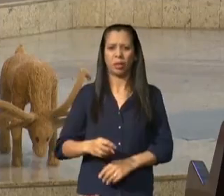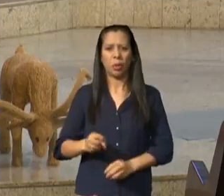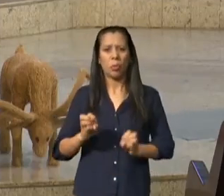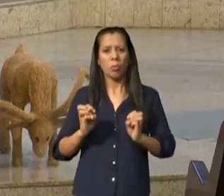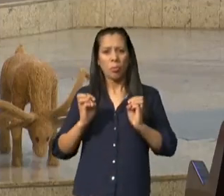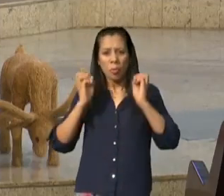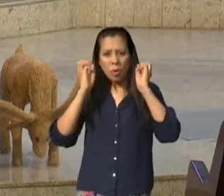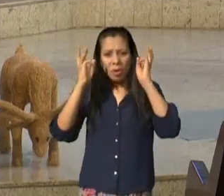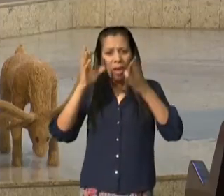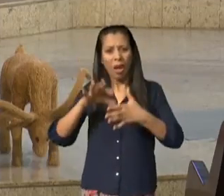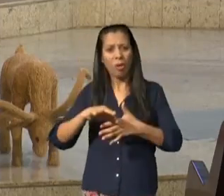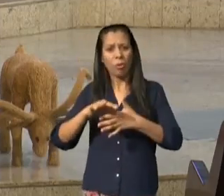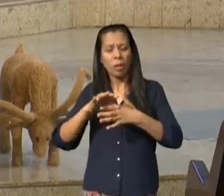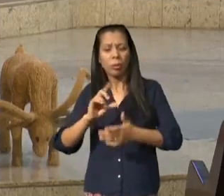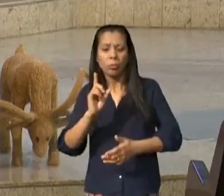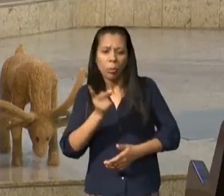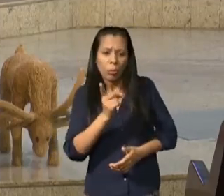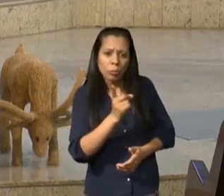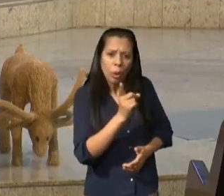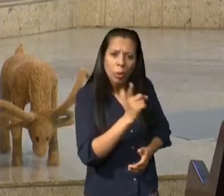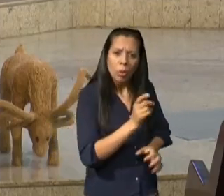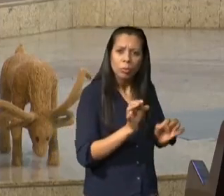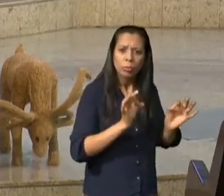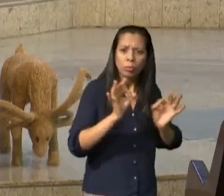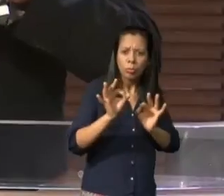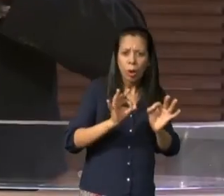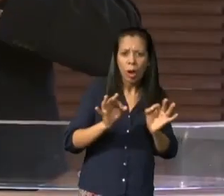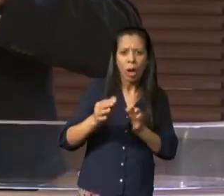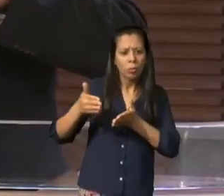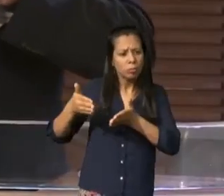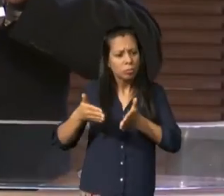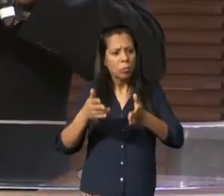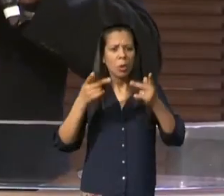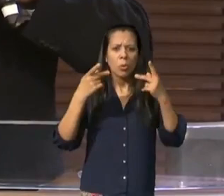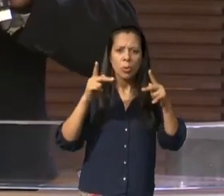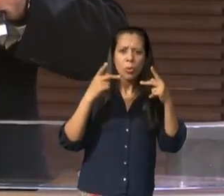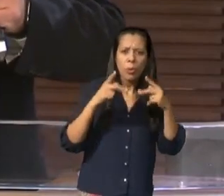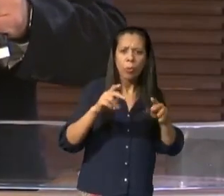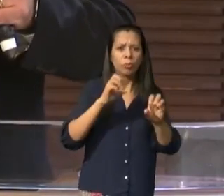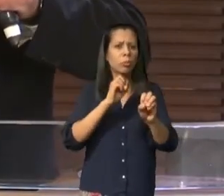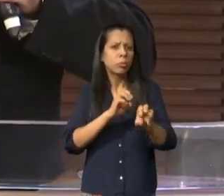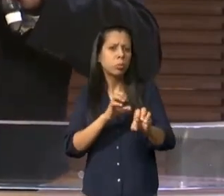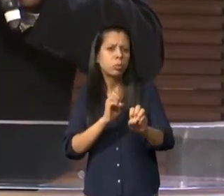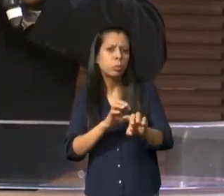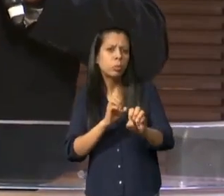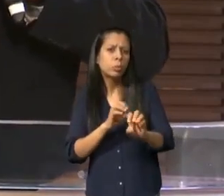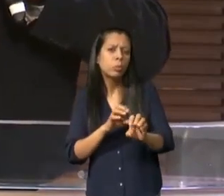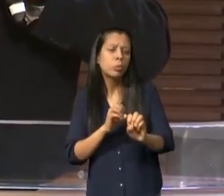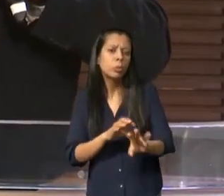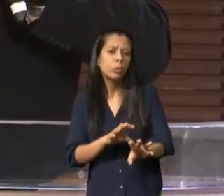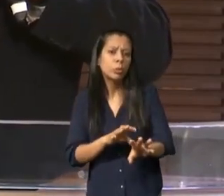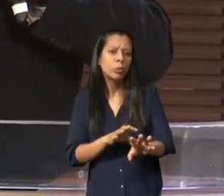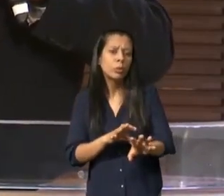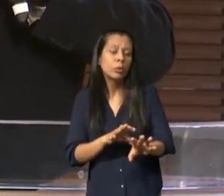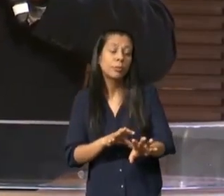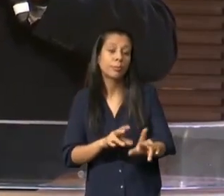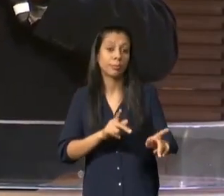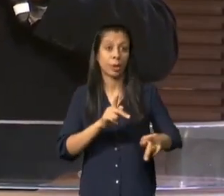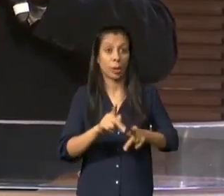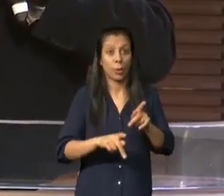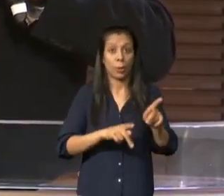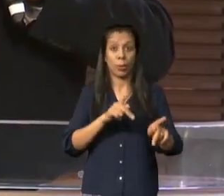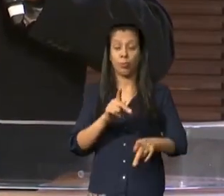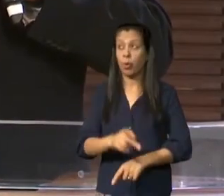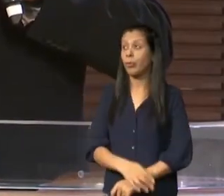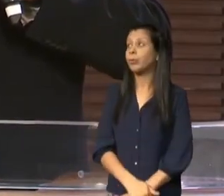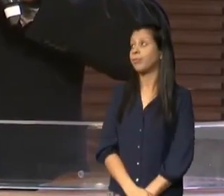contrárias aquilo que ele fazia ou orientava ou pregava ou ensinava e todas as vezes